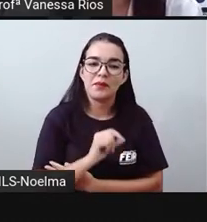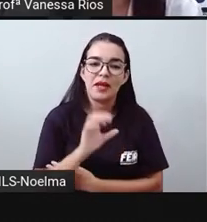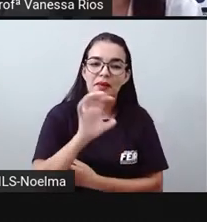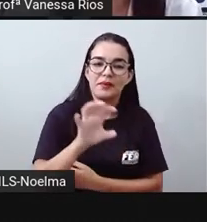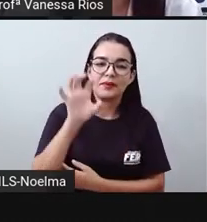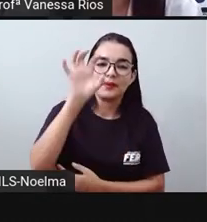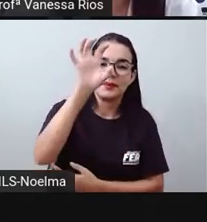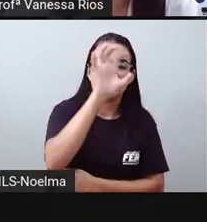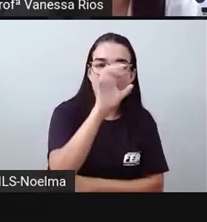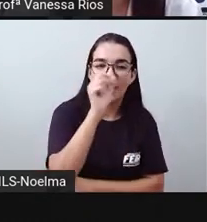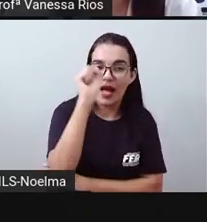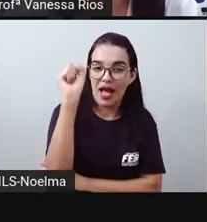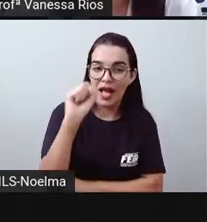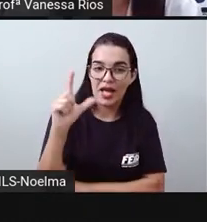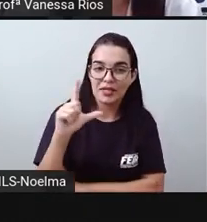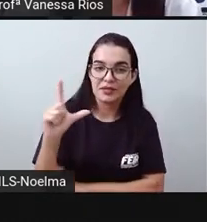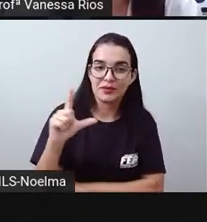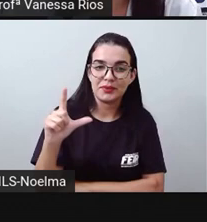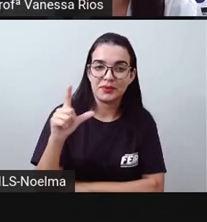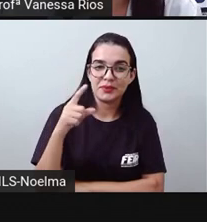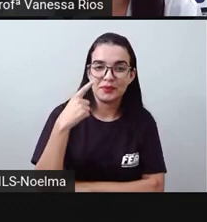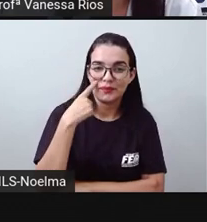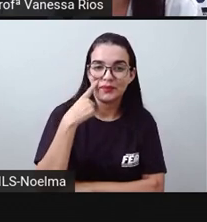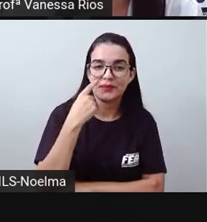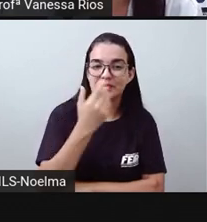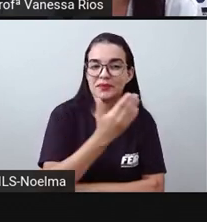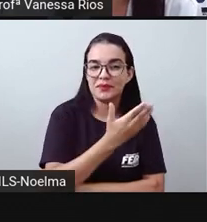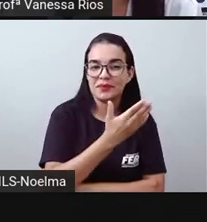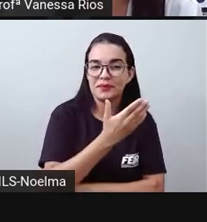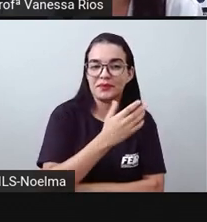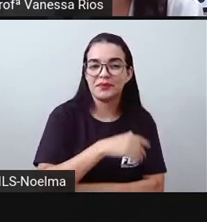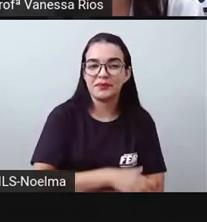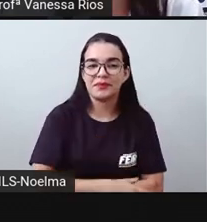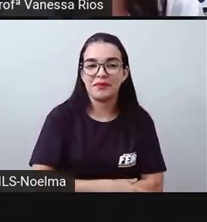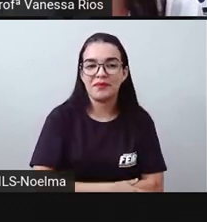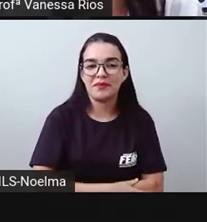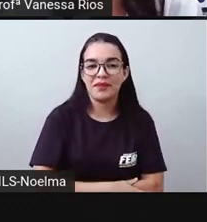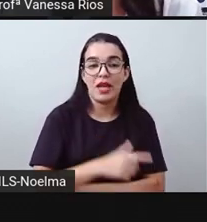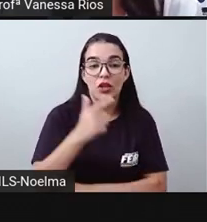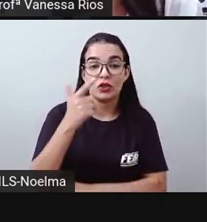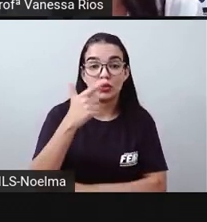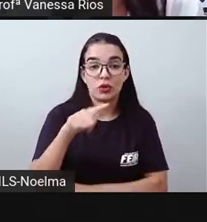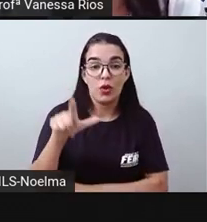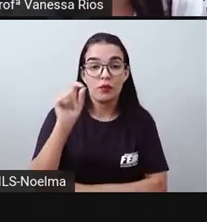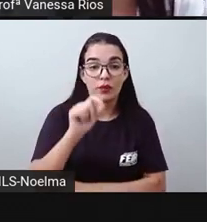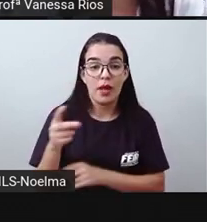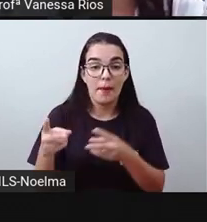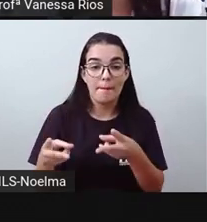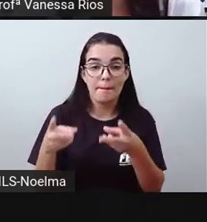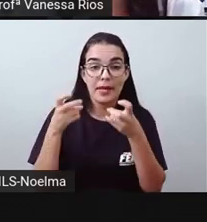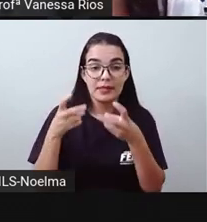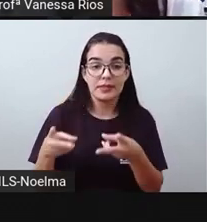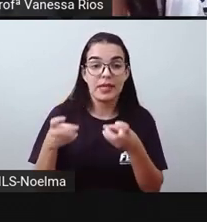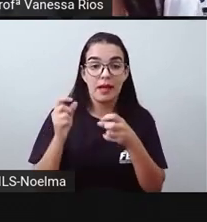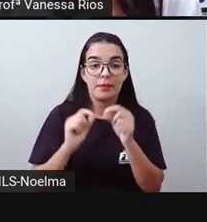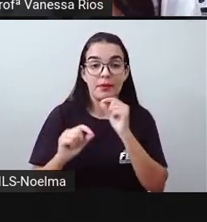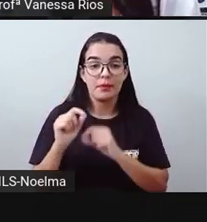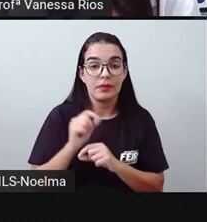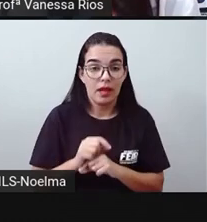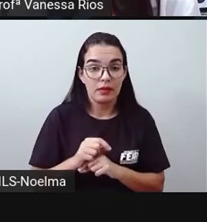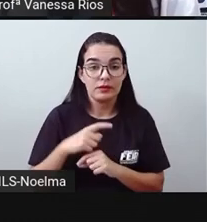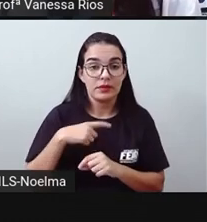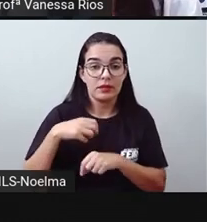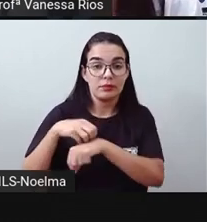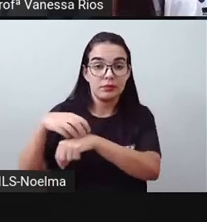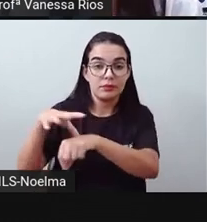tem metrô, tem esse símbolozinho aqui. E aí, novamente, a gente percebe que a distribuição desses outros tipos